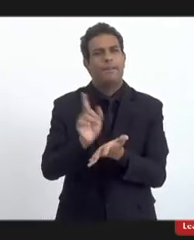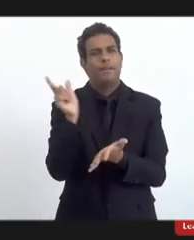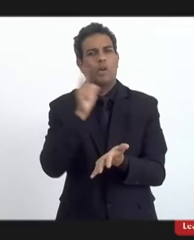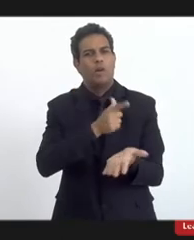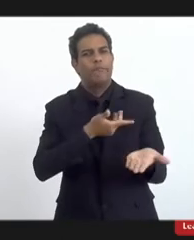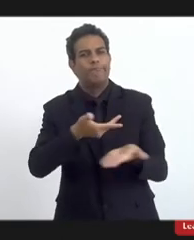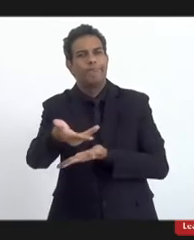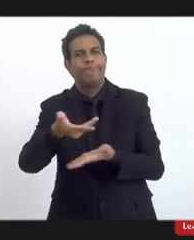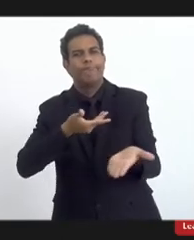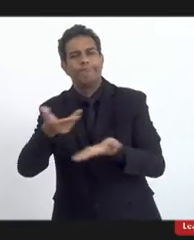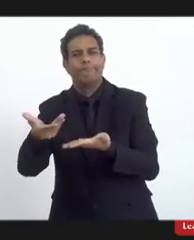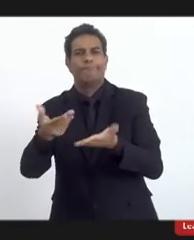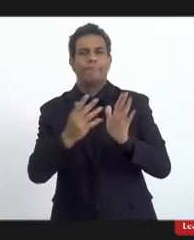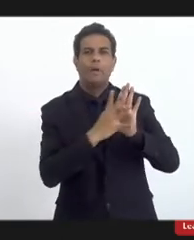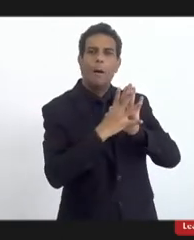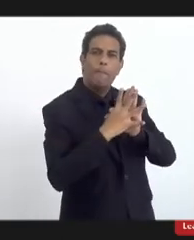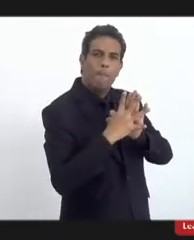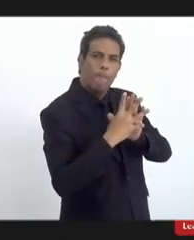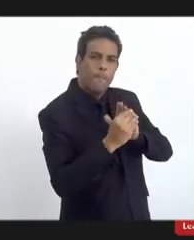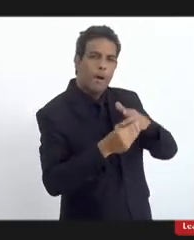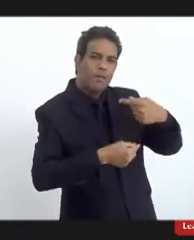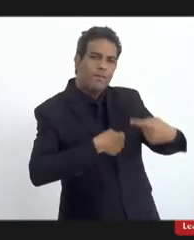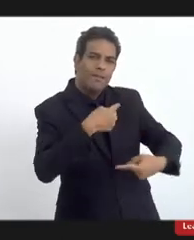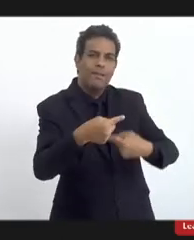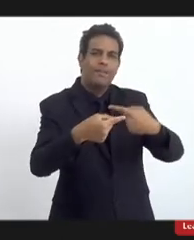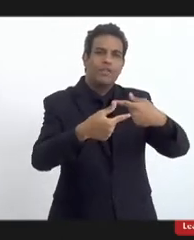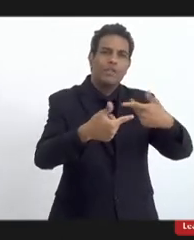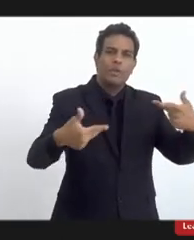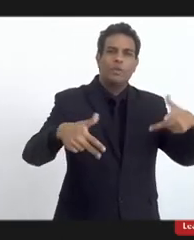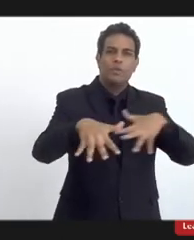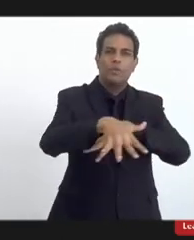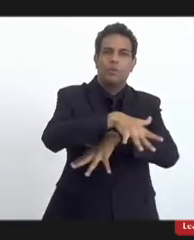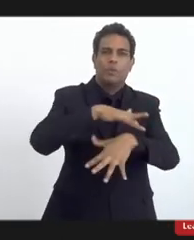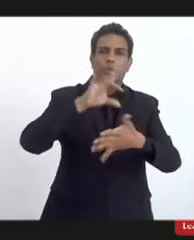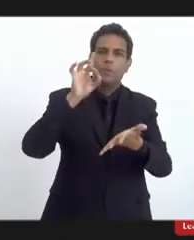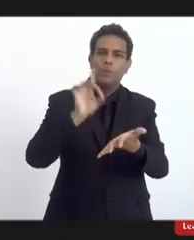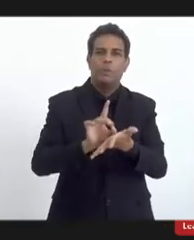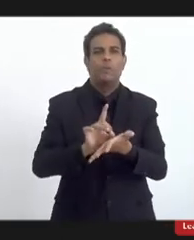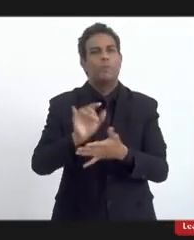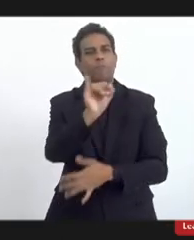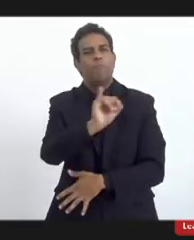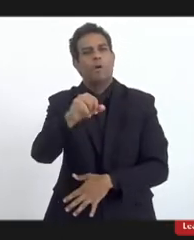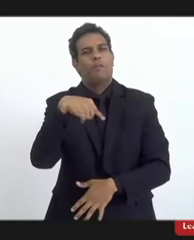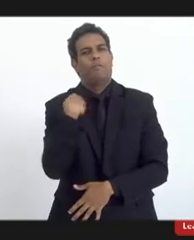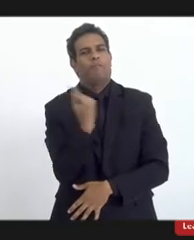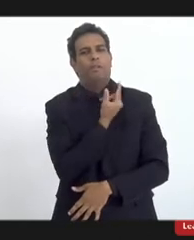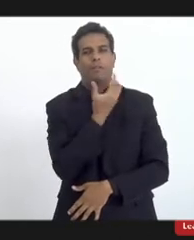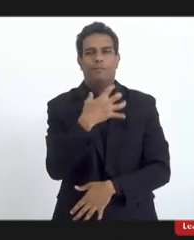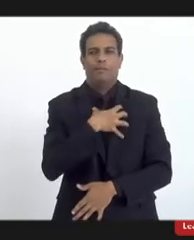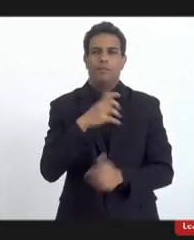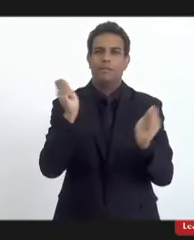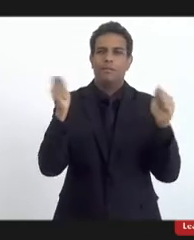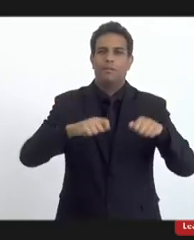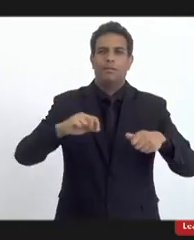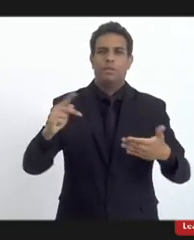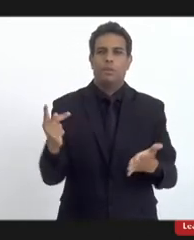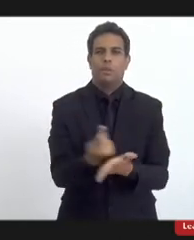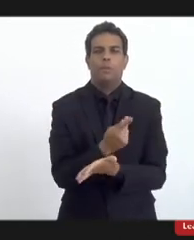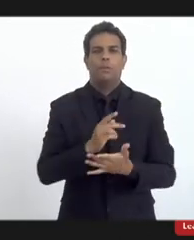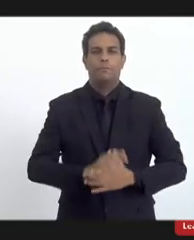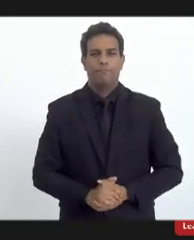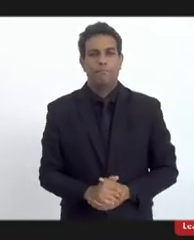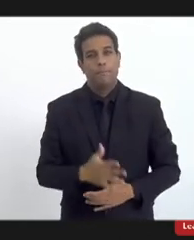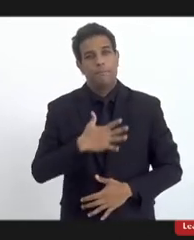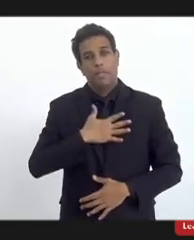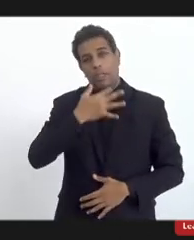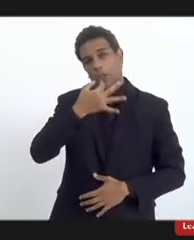de exemplos para outras consequências concretas que são tão importantes que venham a acontecer. Essa